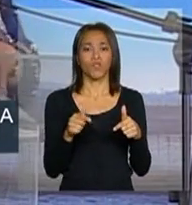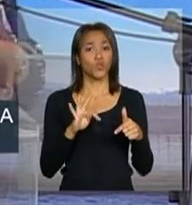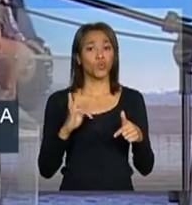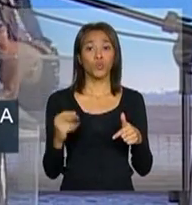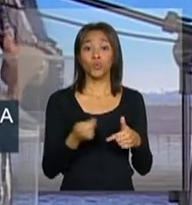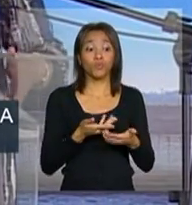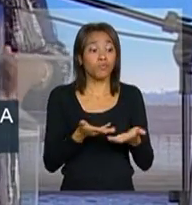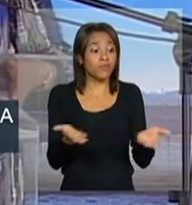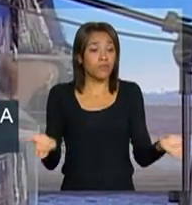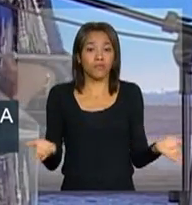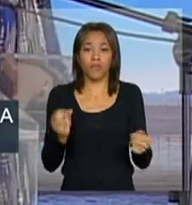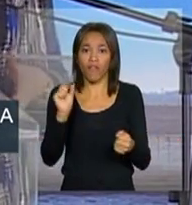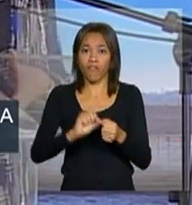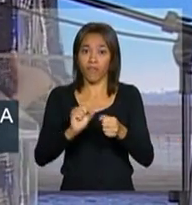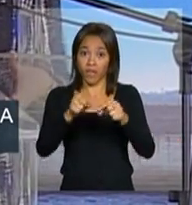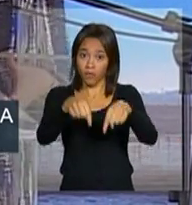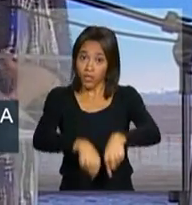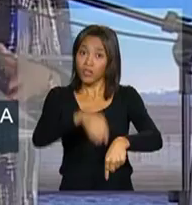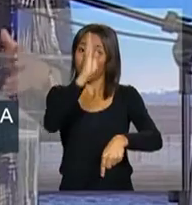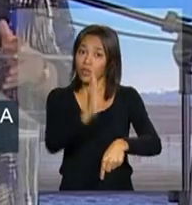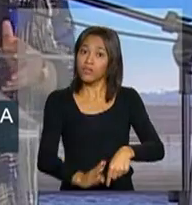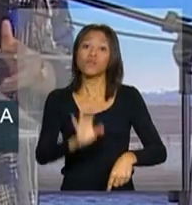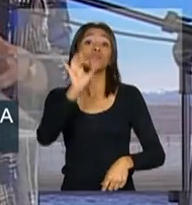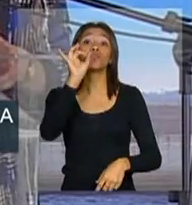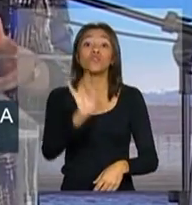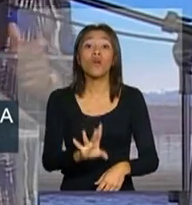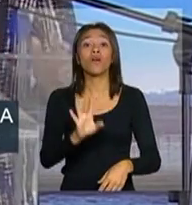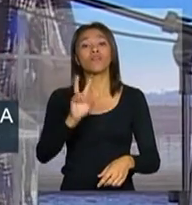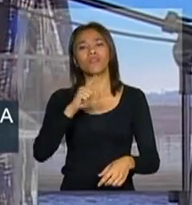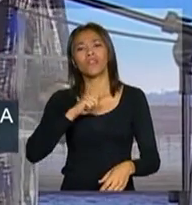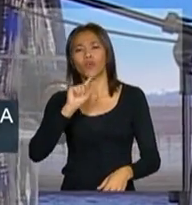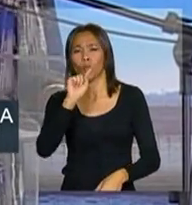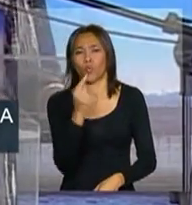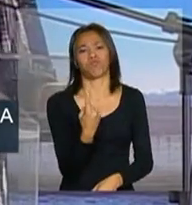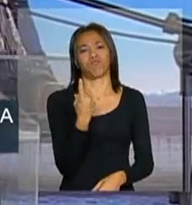tudo isso que é feito nesse país só tem um sentido.